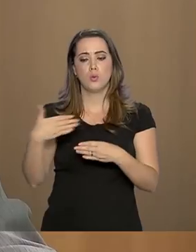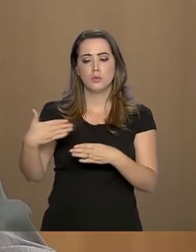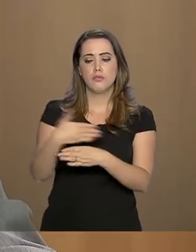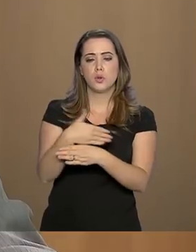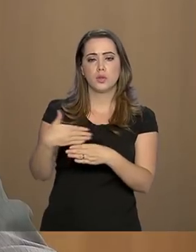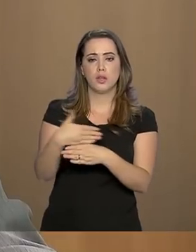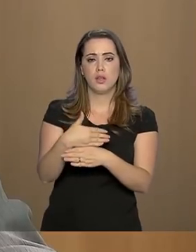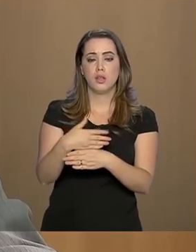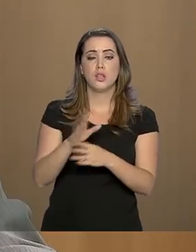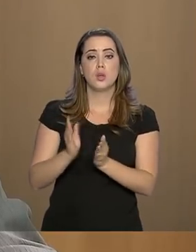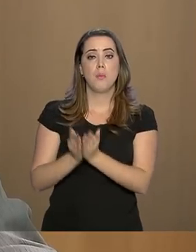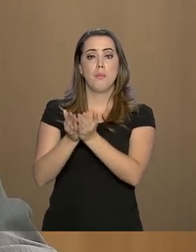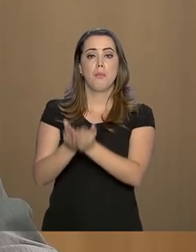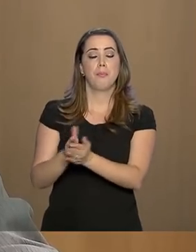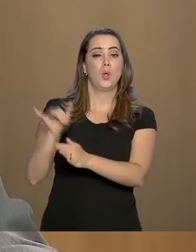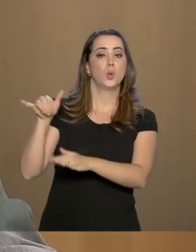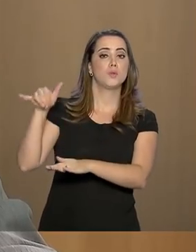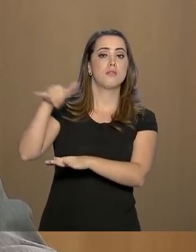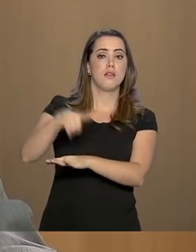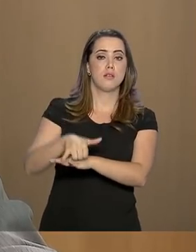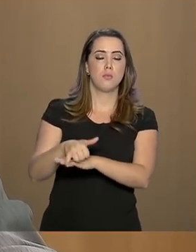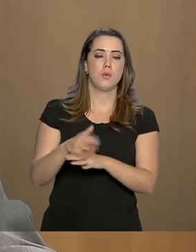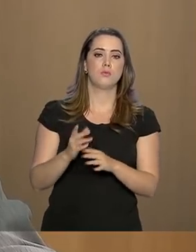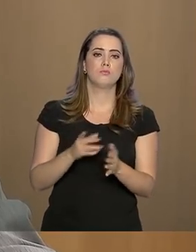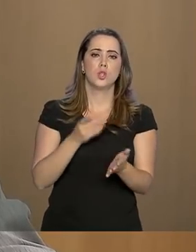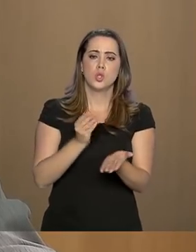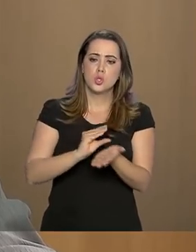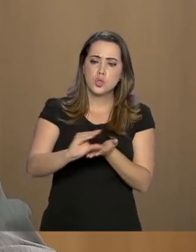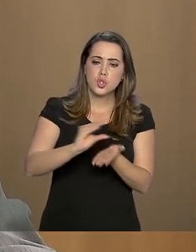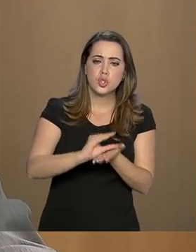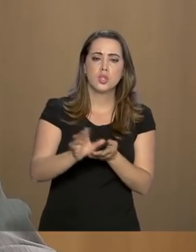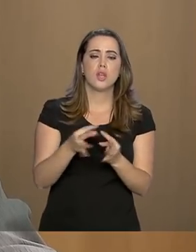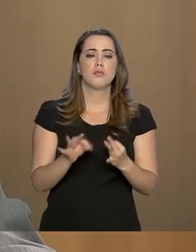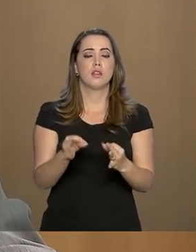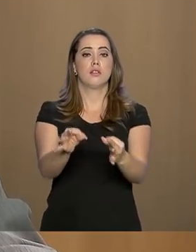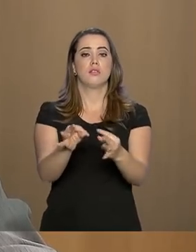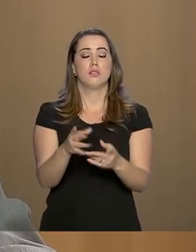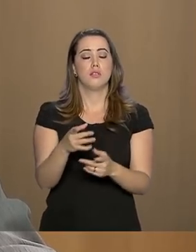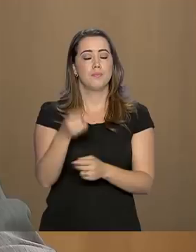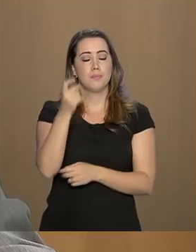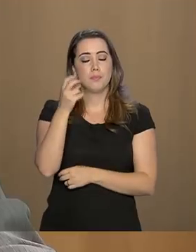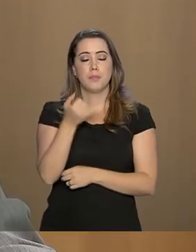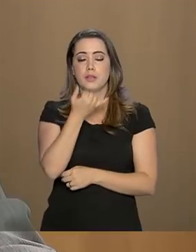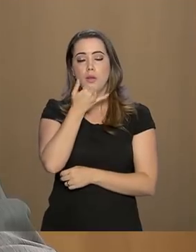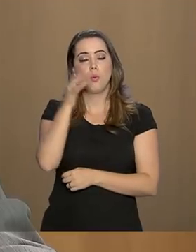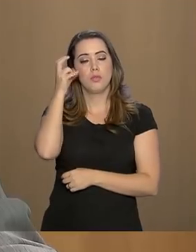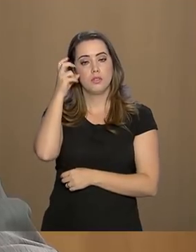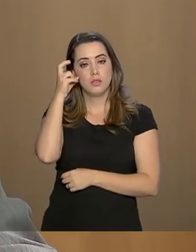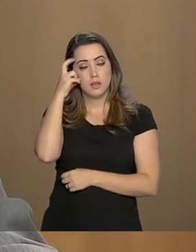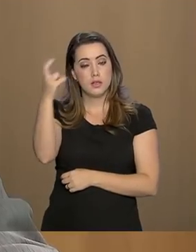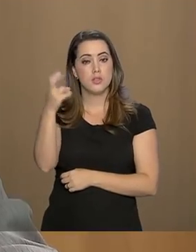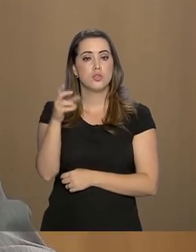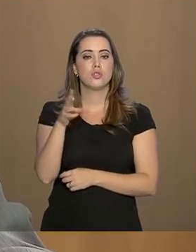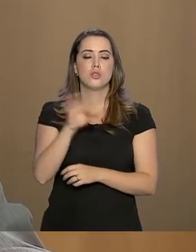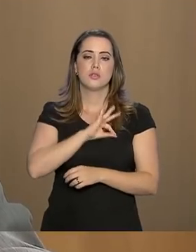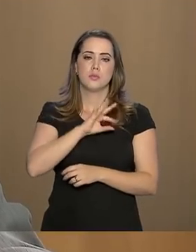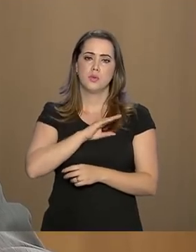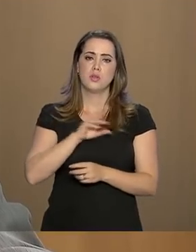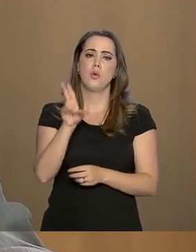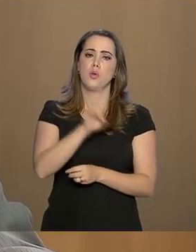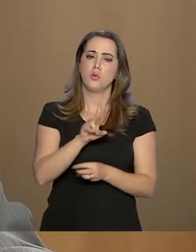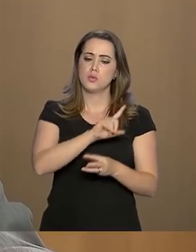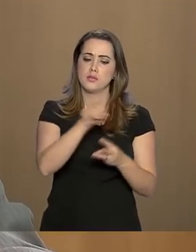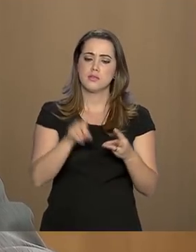fronteira, portos e aeroportos, investir muito em inteligência policial, inteligência investigativa e usar a